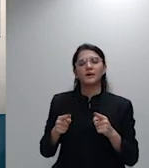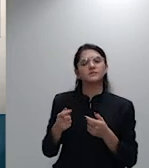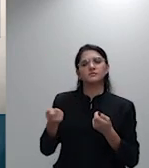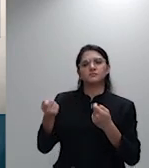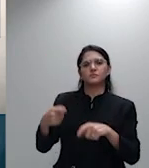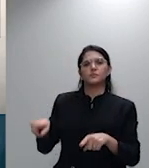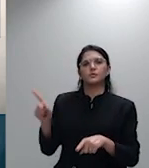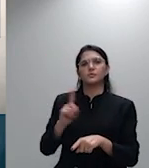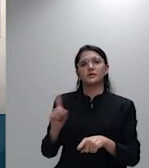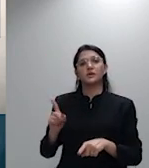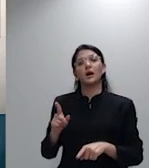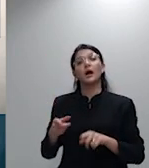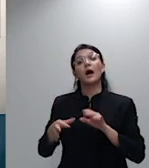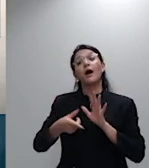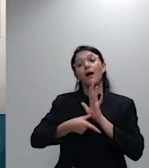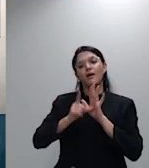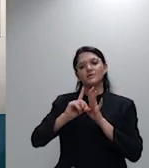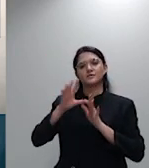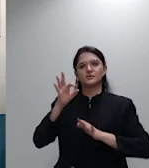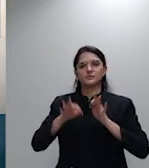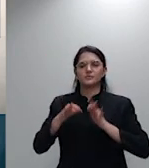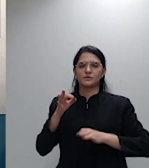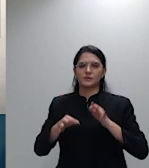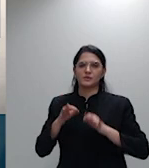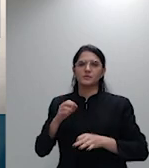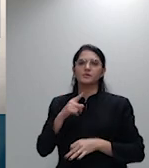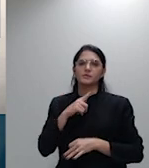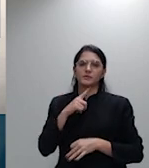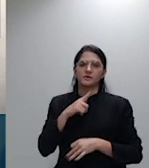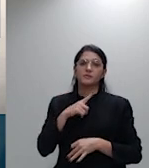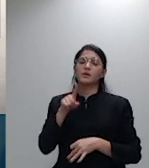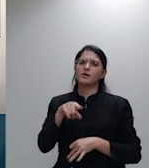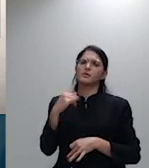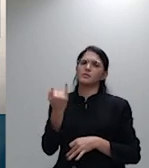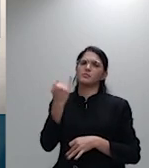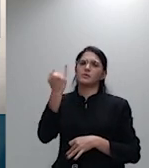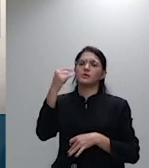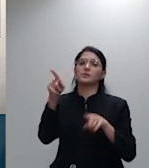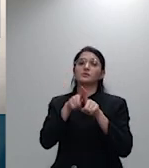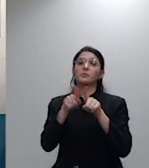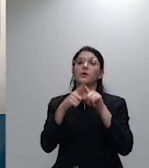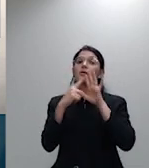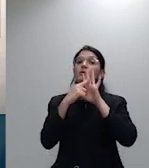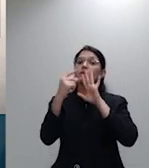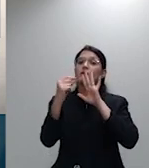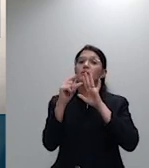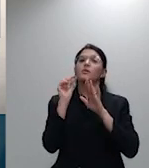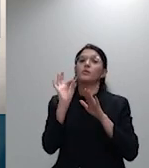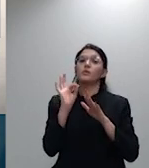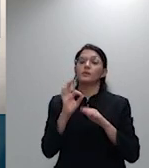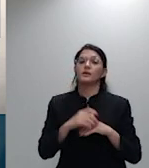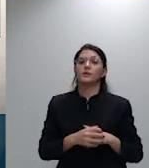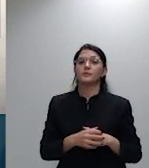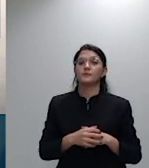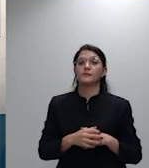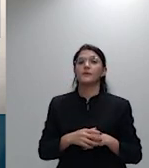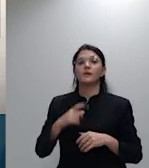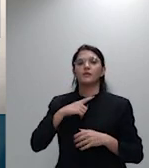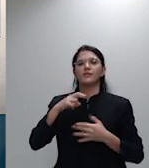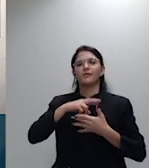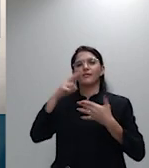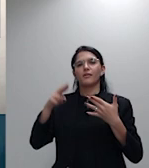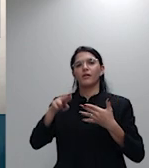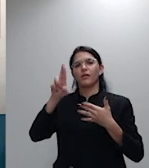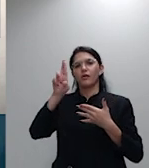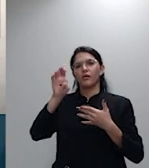LIT importante também destacar que no RESP 1.726.285 que